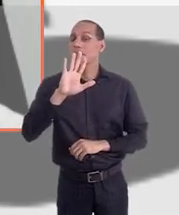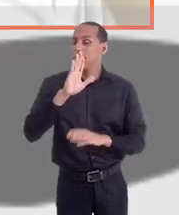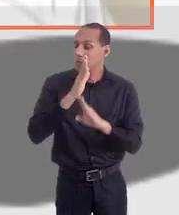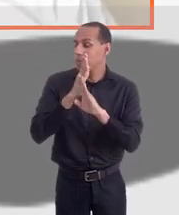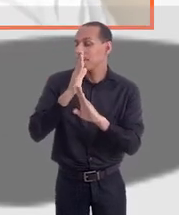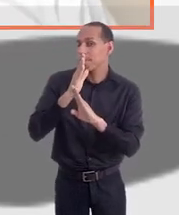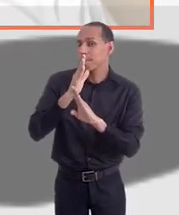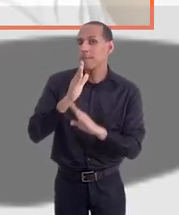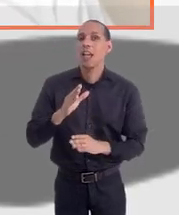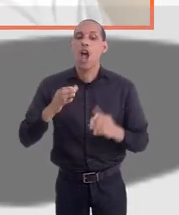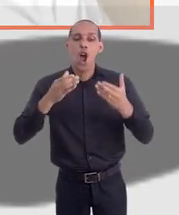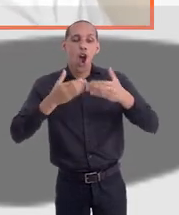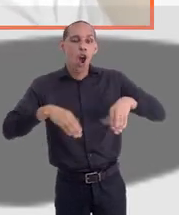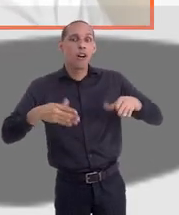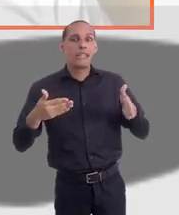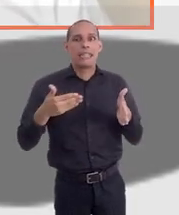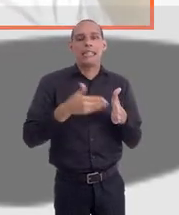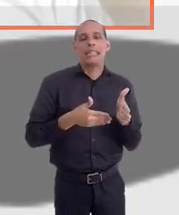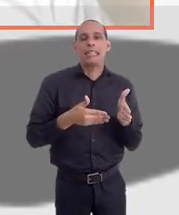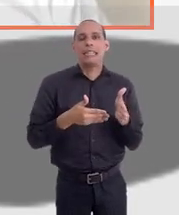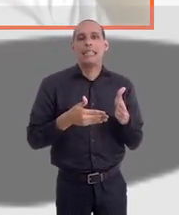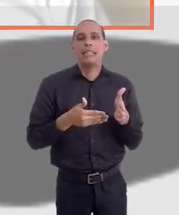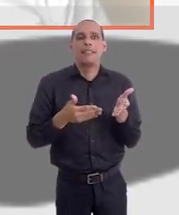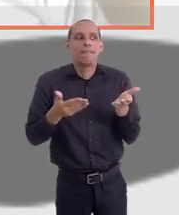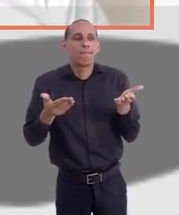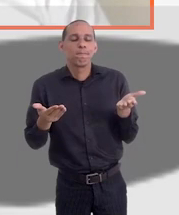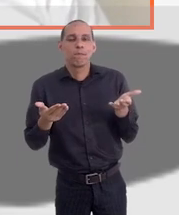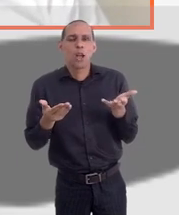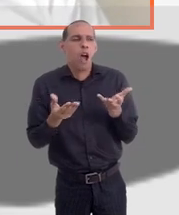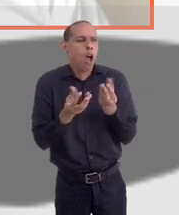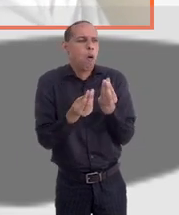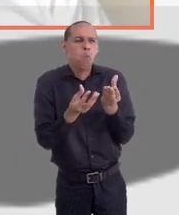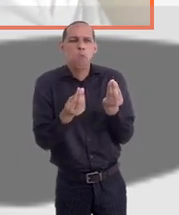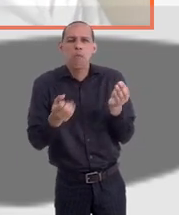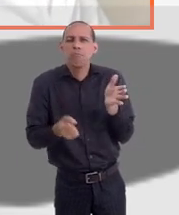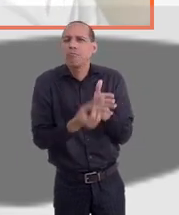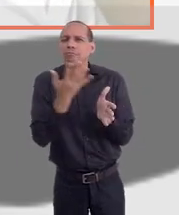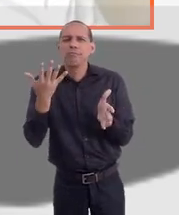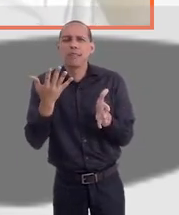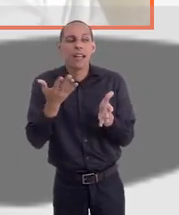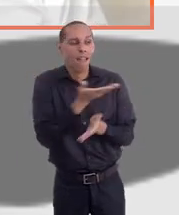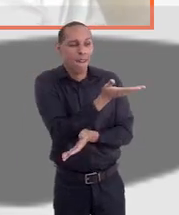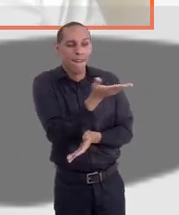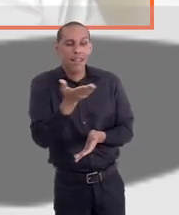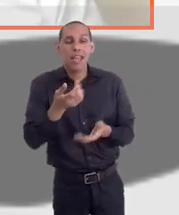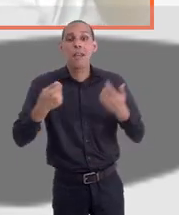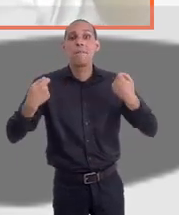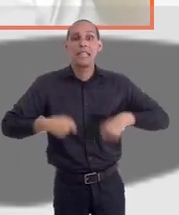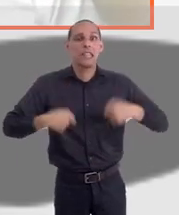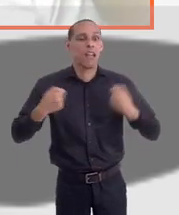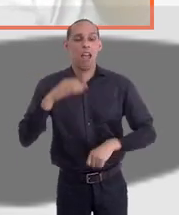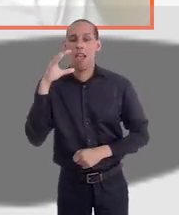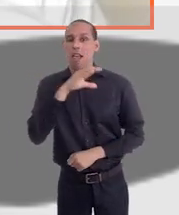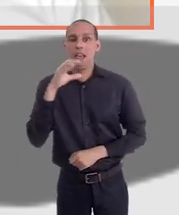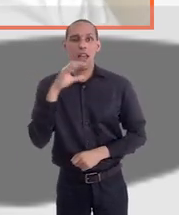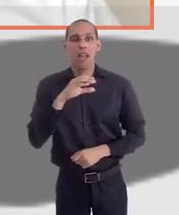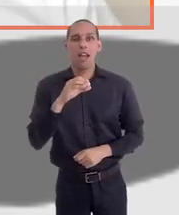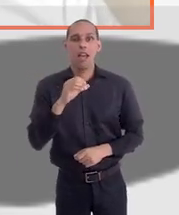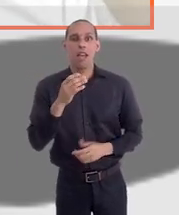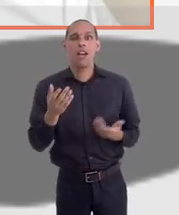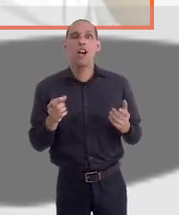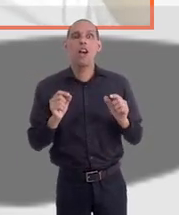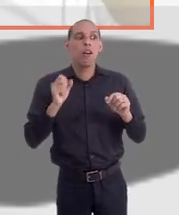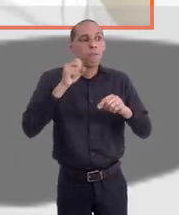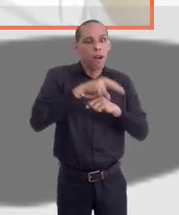Entretanto, os concursos foram suspensos. E muitas das vezes o candidato do concurso, ele tem a urgência, ele tem a necessidade